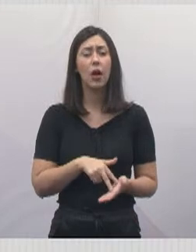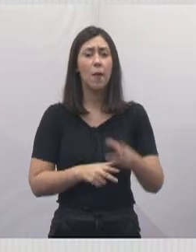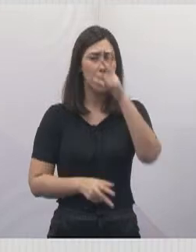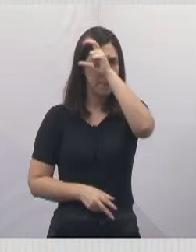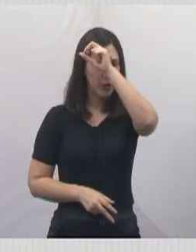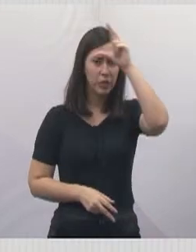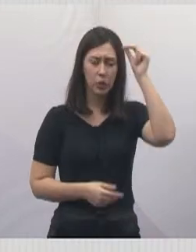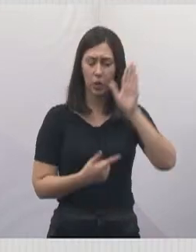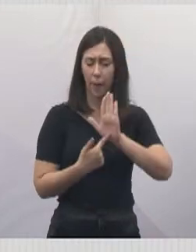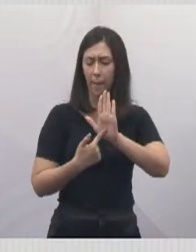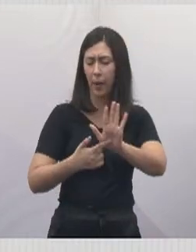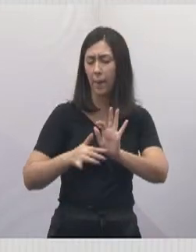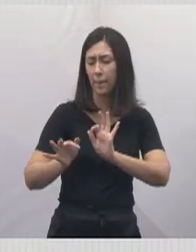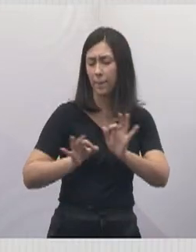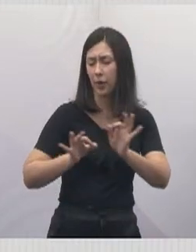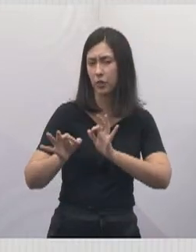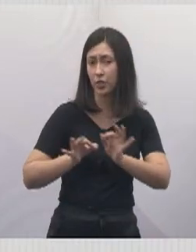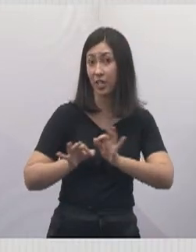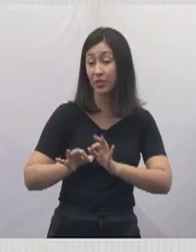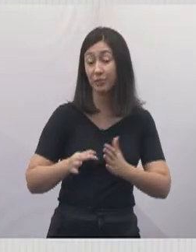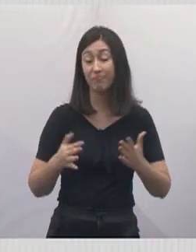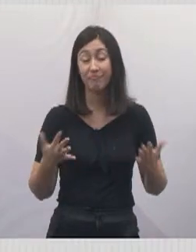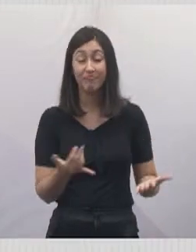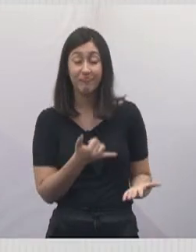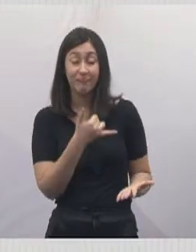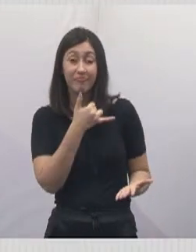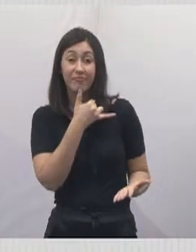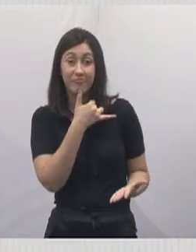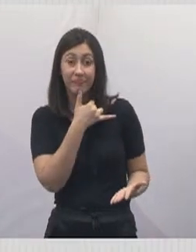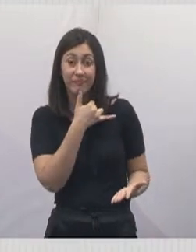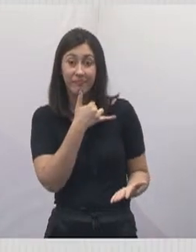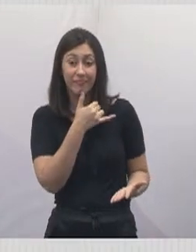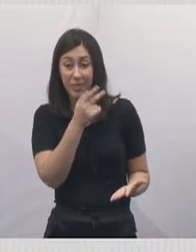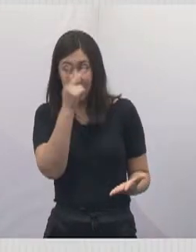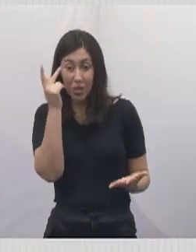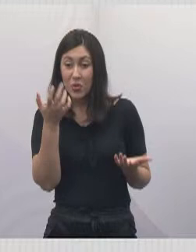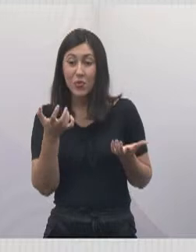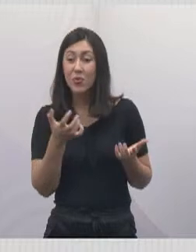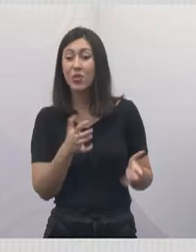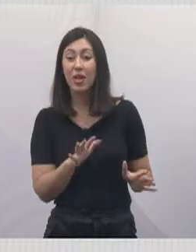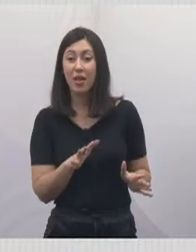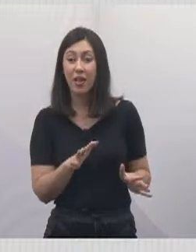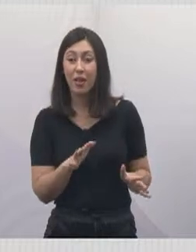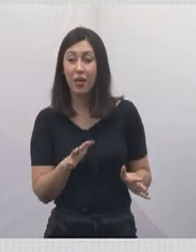projetos. Infelizmente, não é isso que mais atrai. A parte